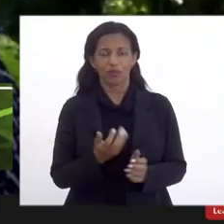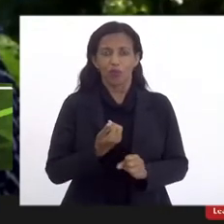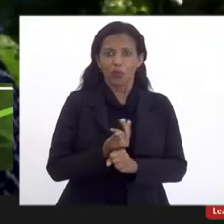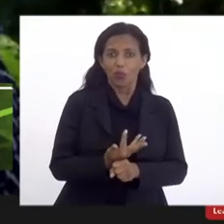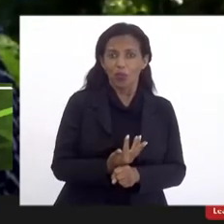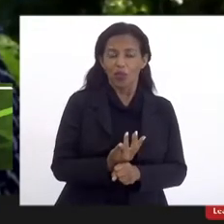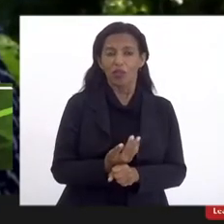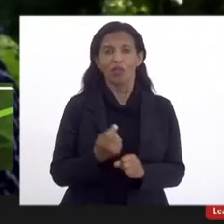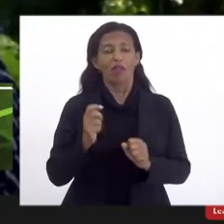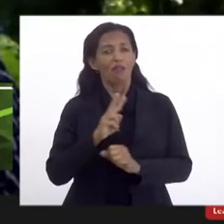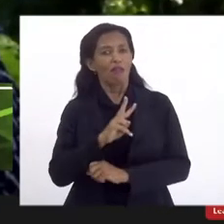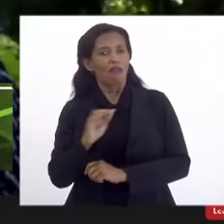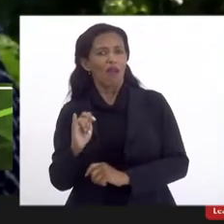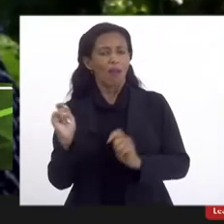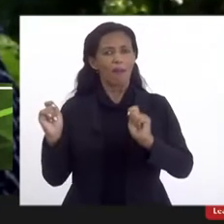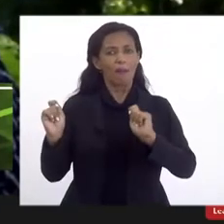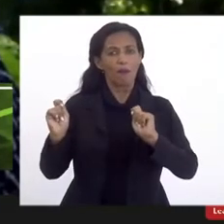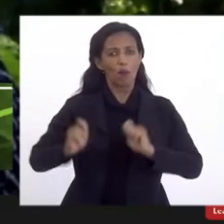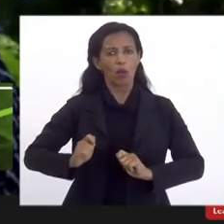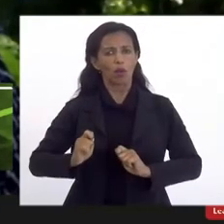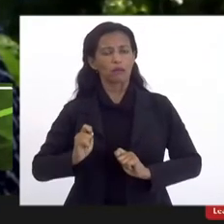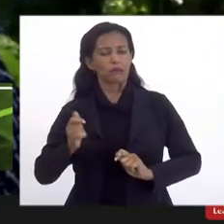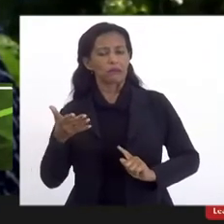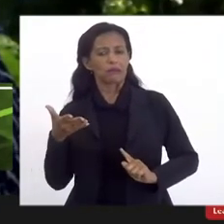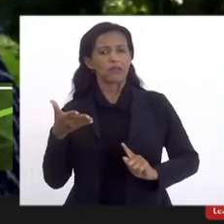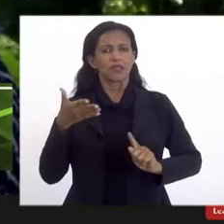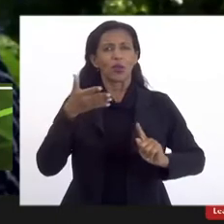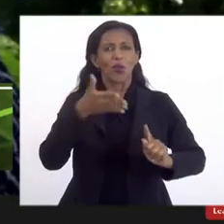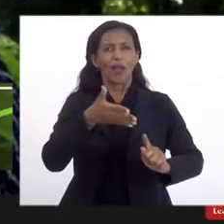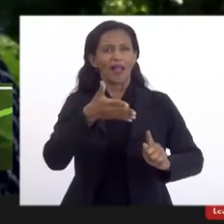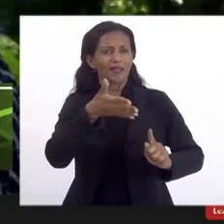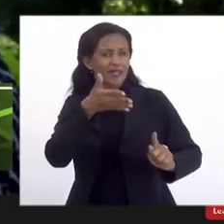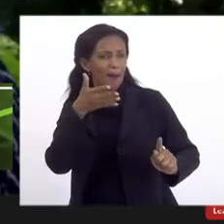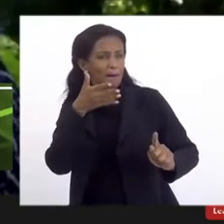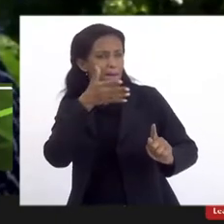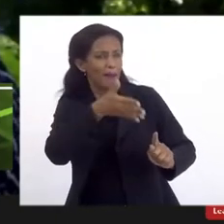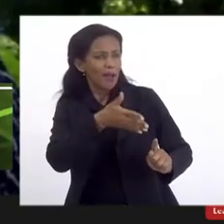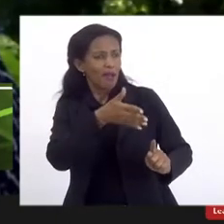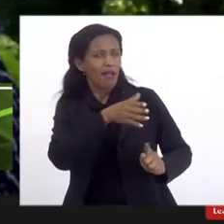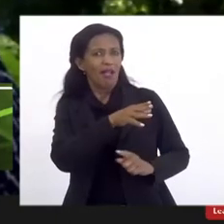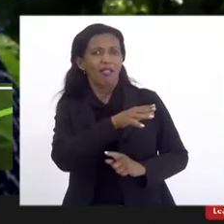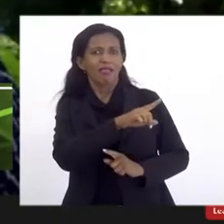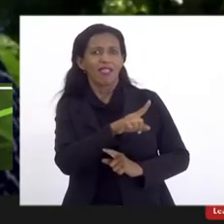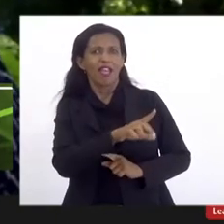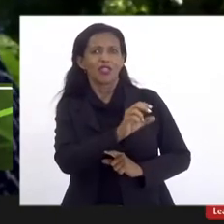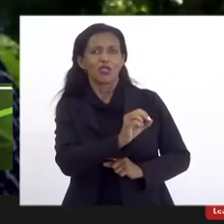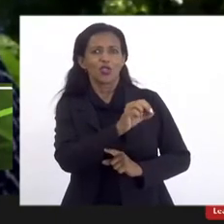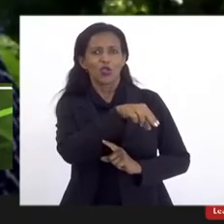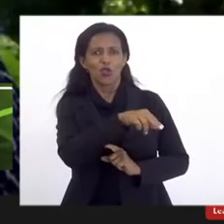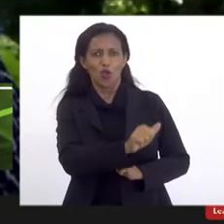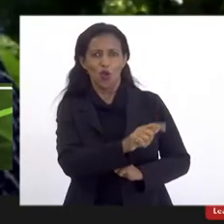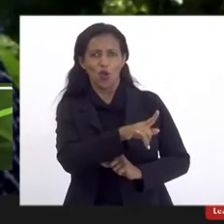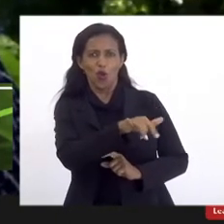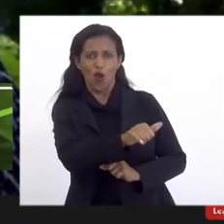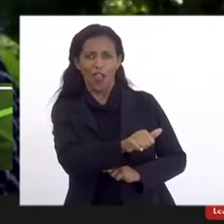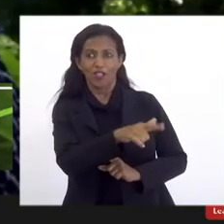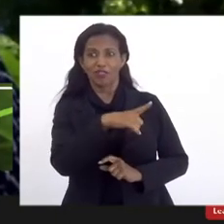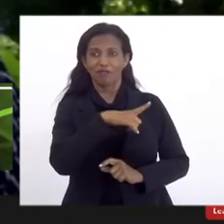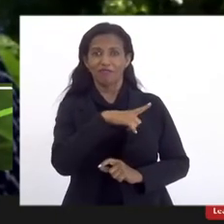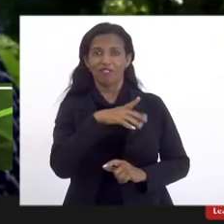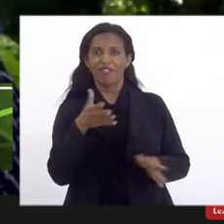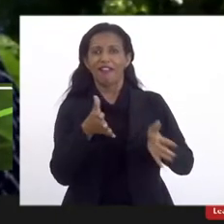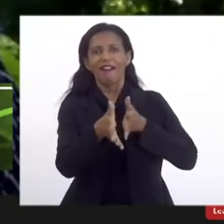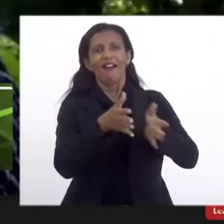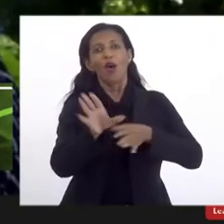poder se localizar na Zona Oeste, a UERJ vai ter acesso a cursos